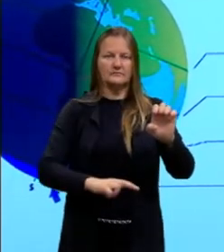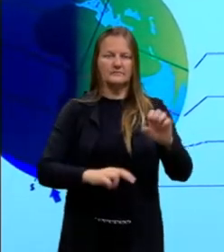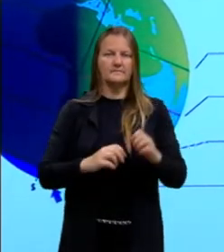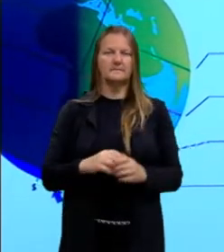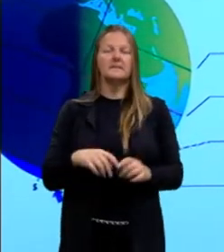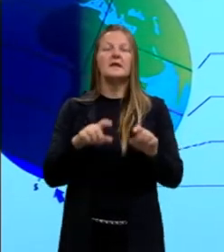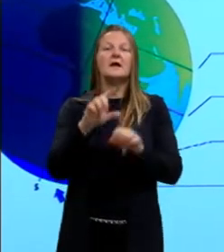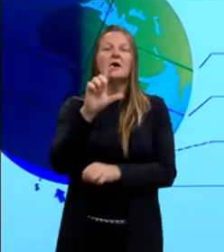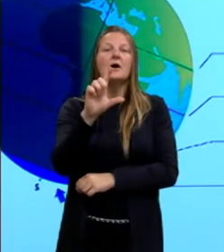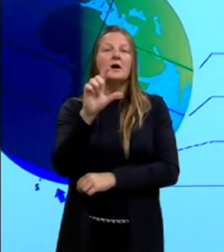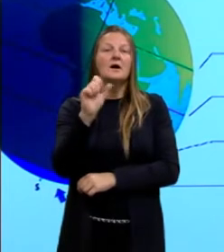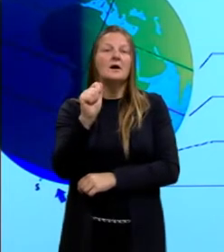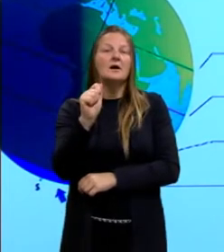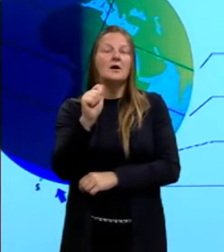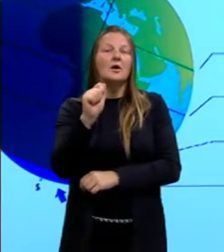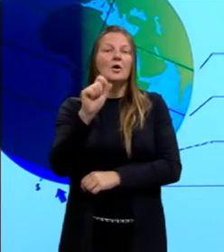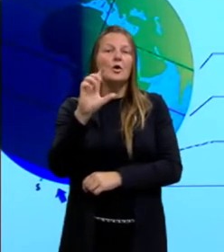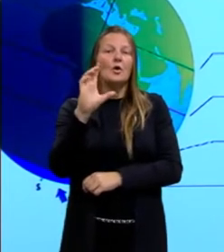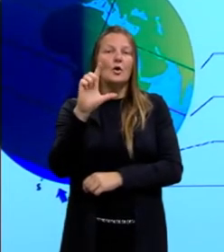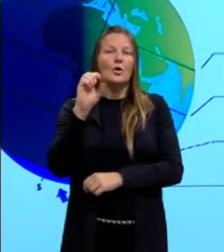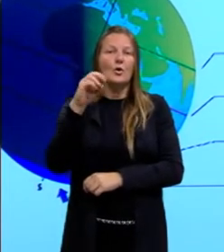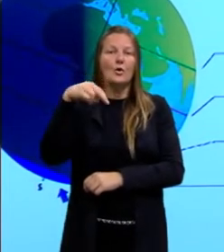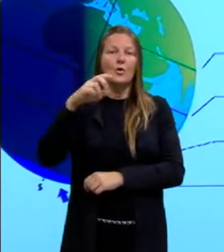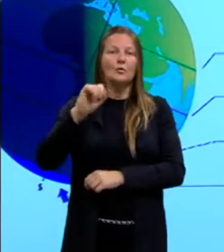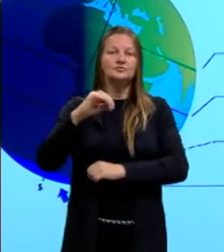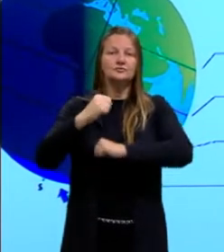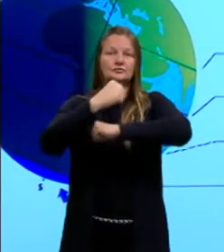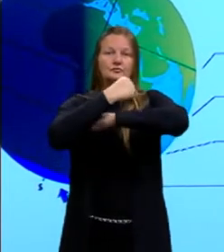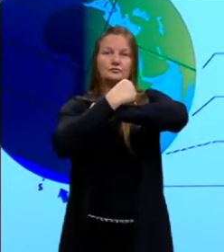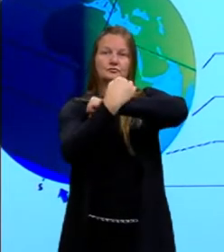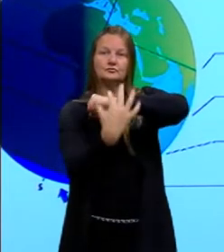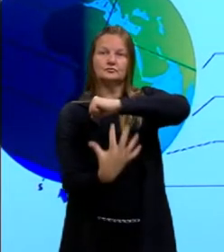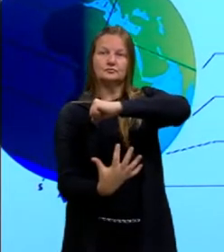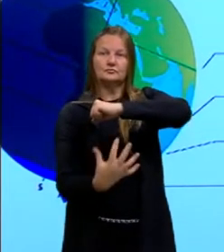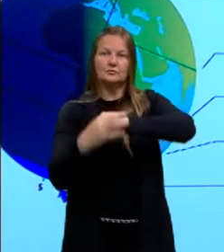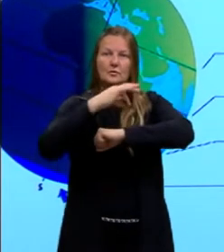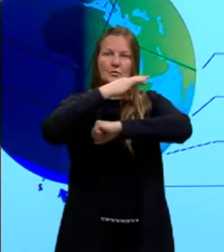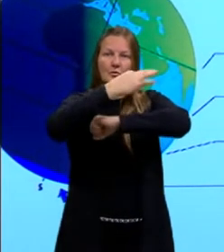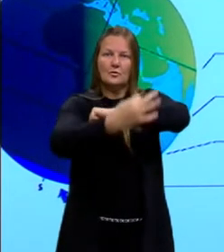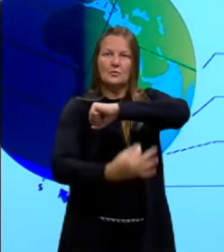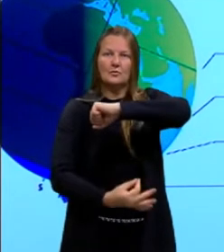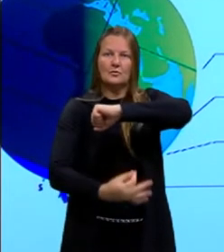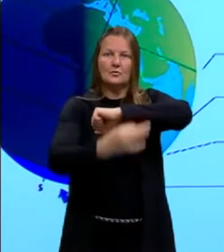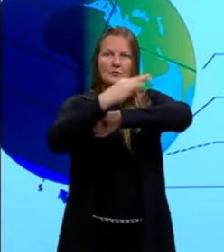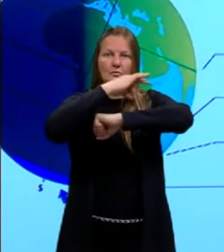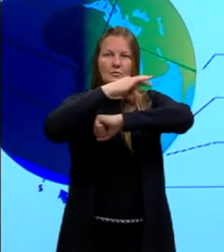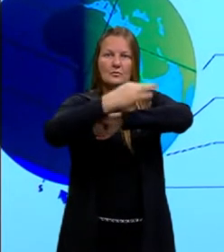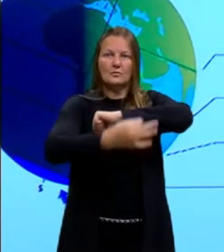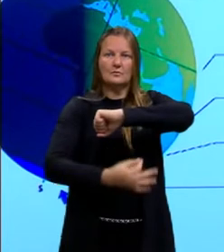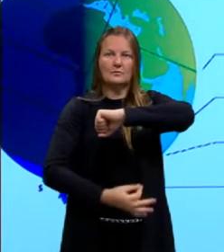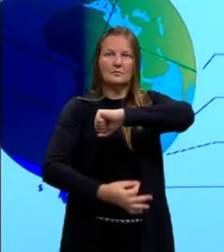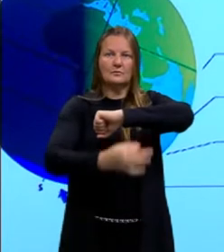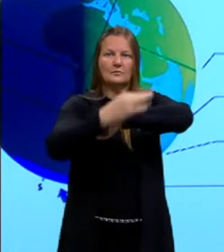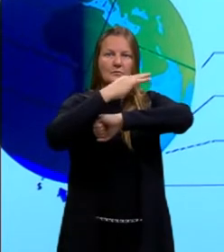meridianos vão ter em relação ao meridiano de Greenwich, que é o marco zero, certo,